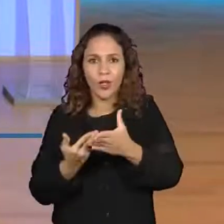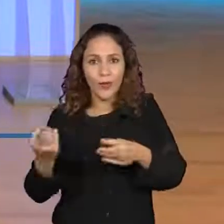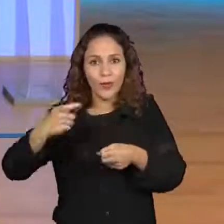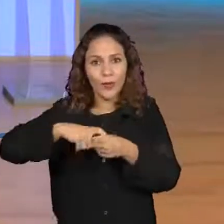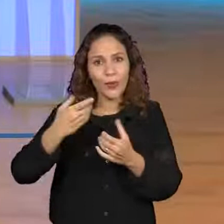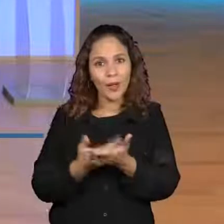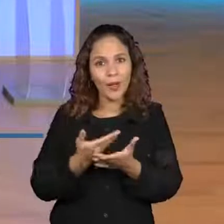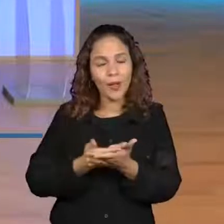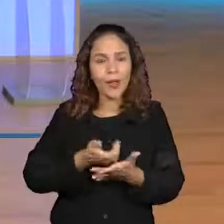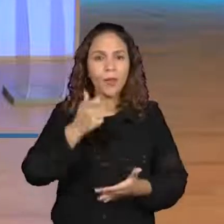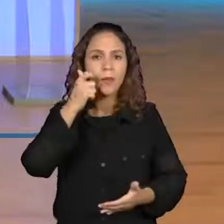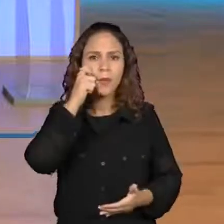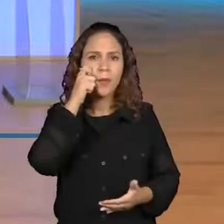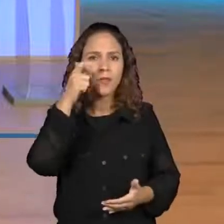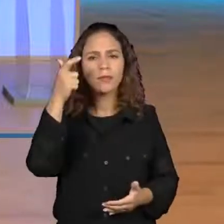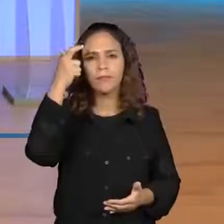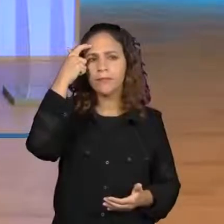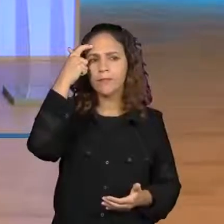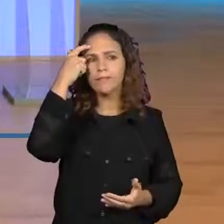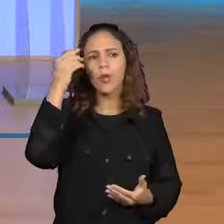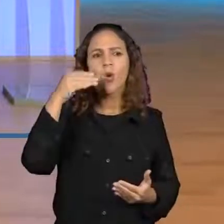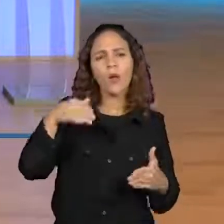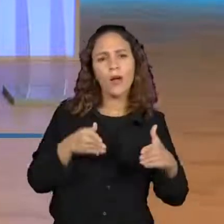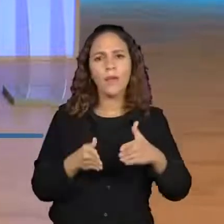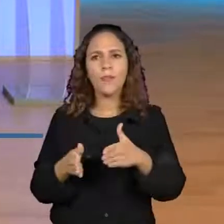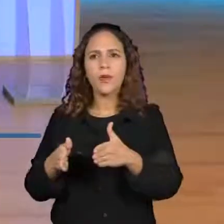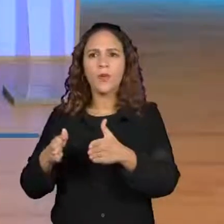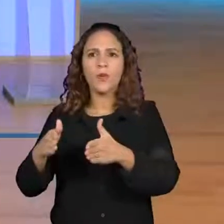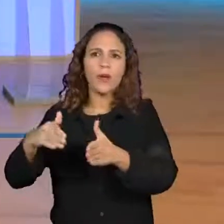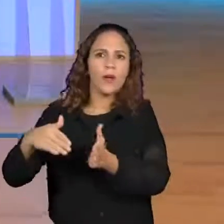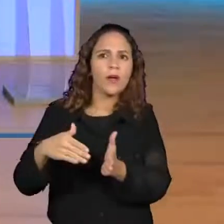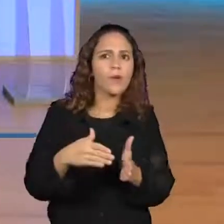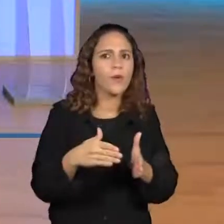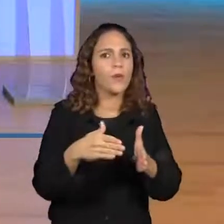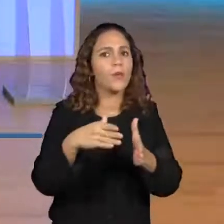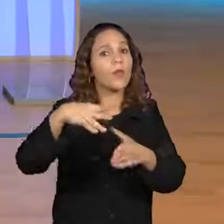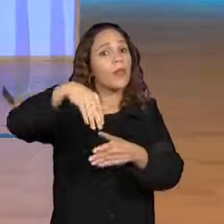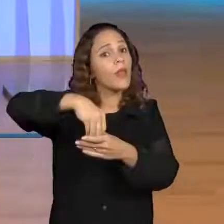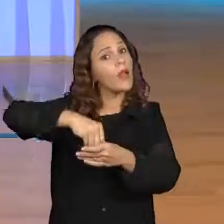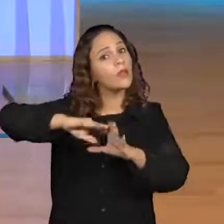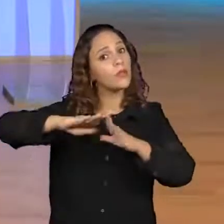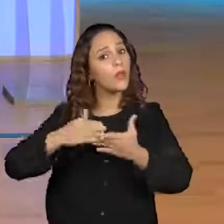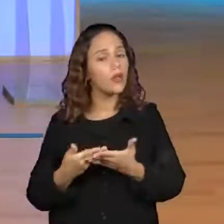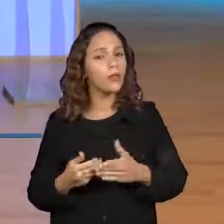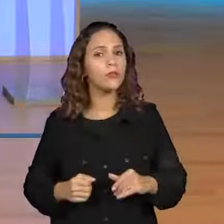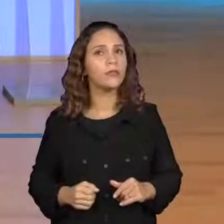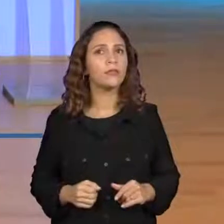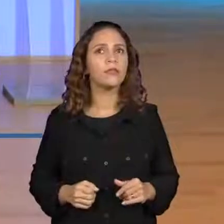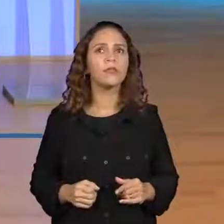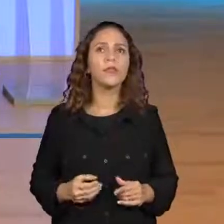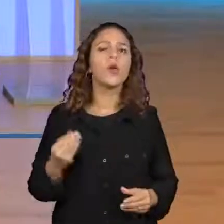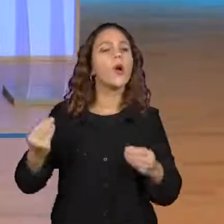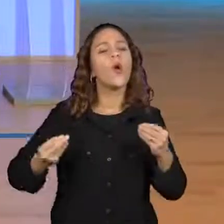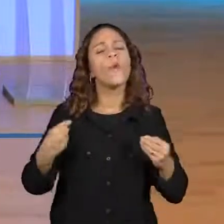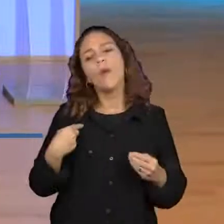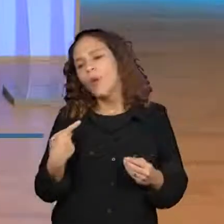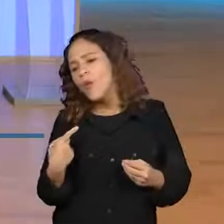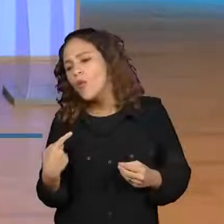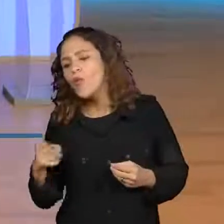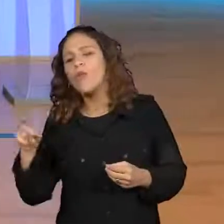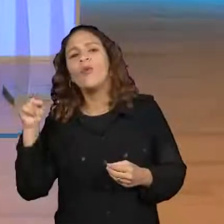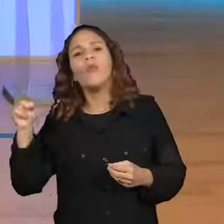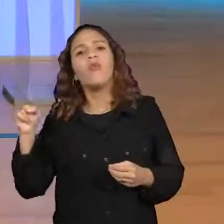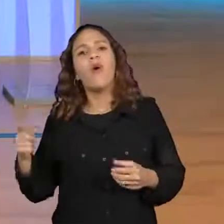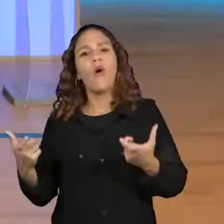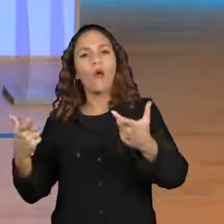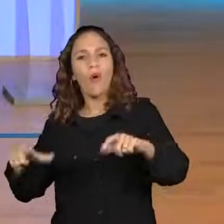presenciais, pensar nas direções que tem dentro da sua escola, como eu faço para ir para a quadra, como eu faço para ir para a direção, como eu